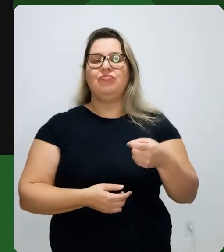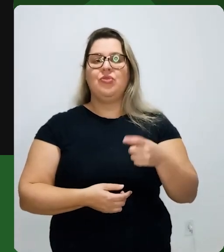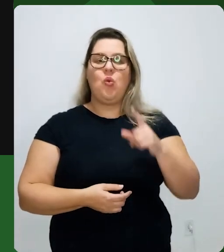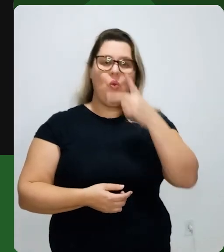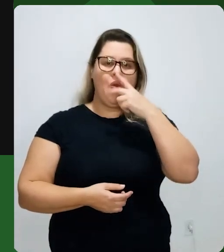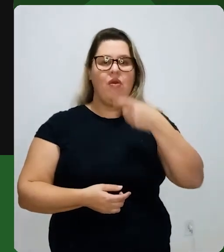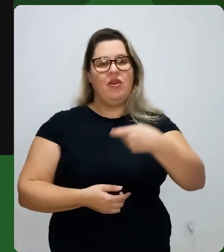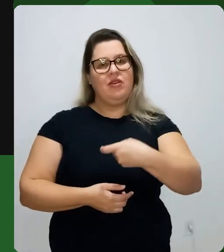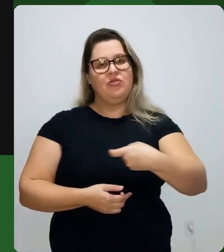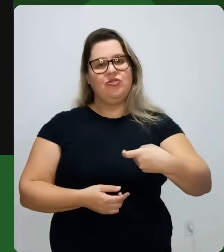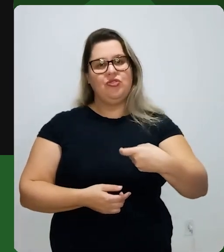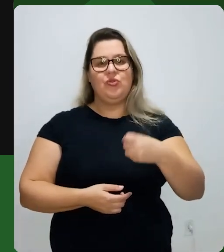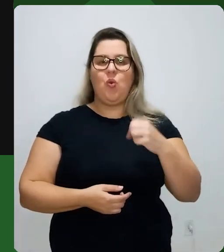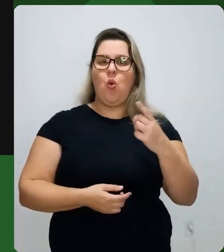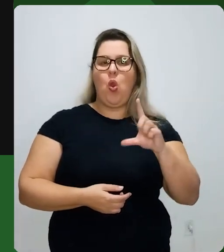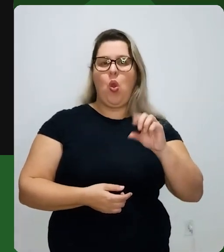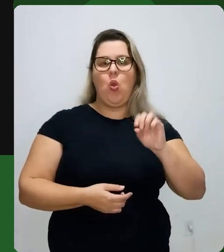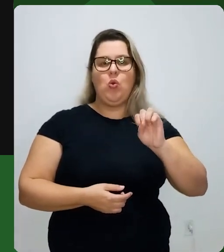última parte, né, gente?